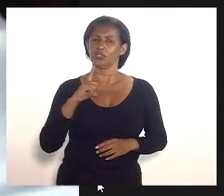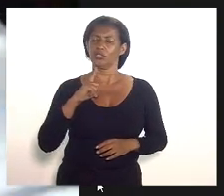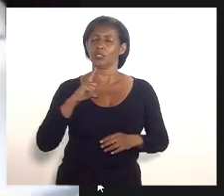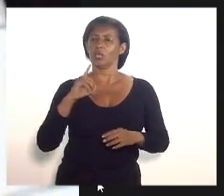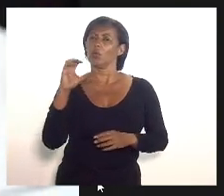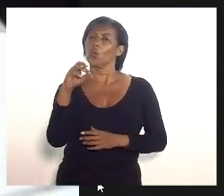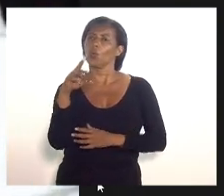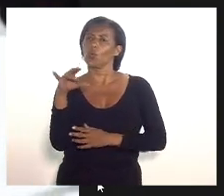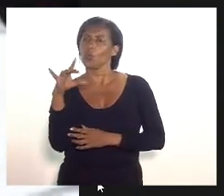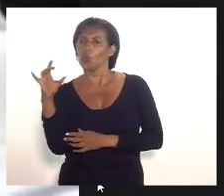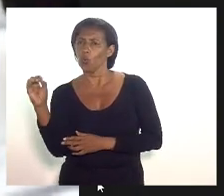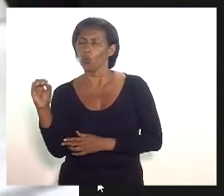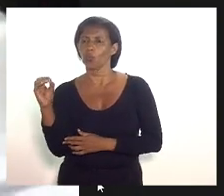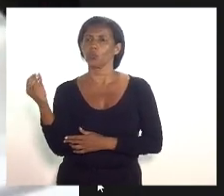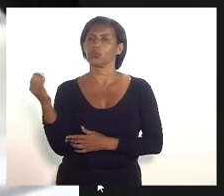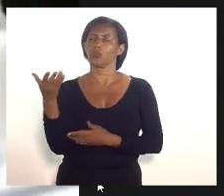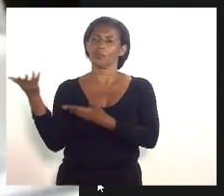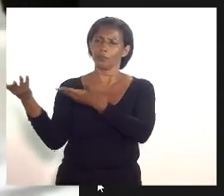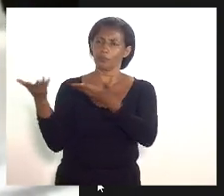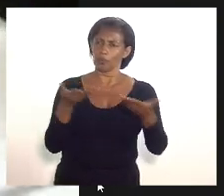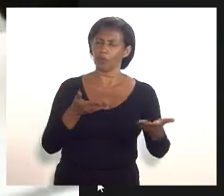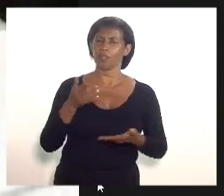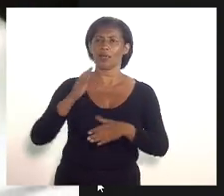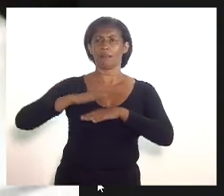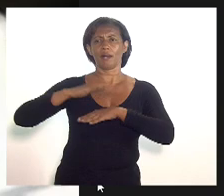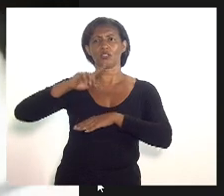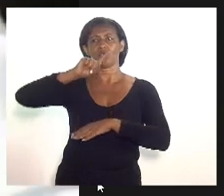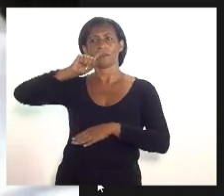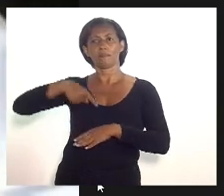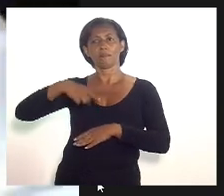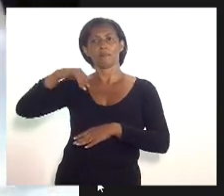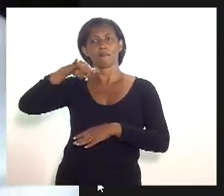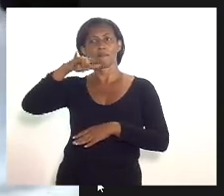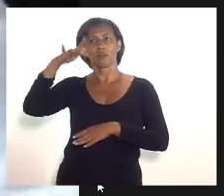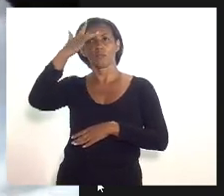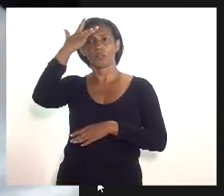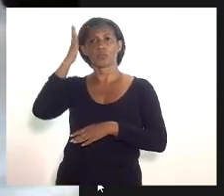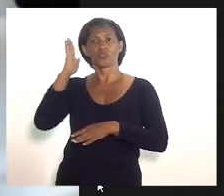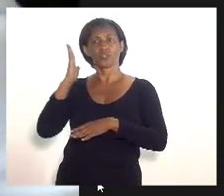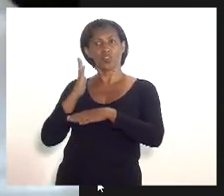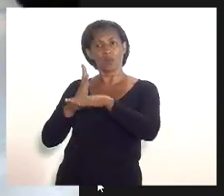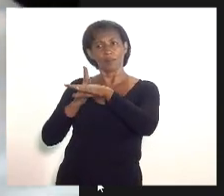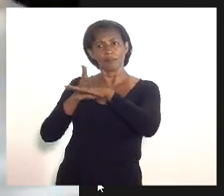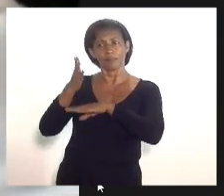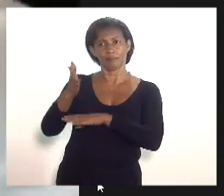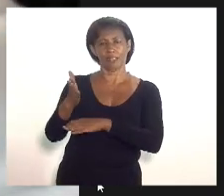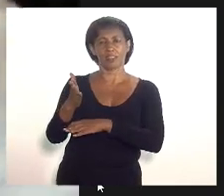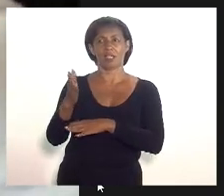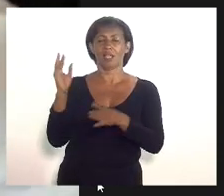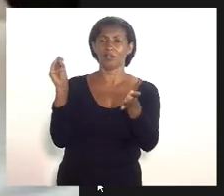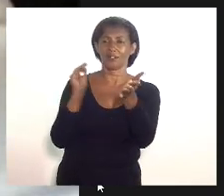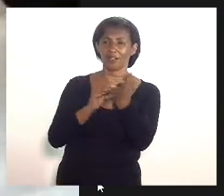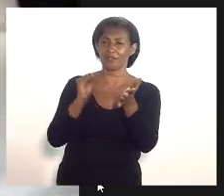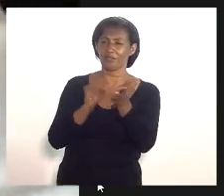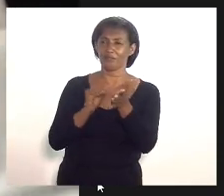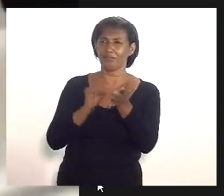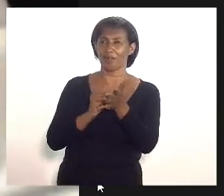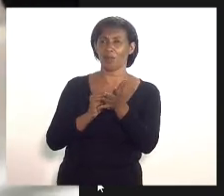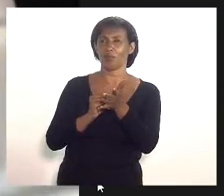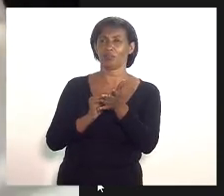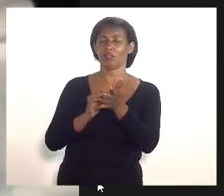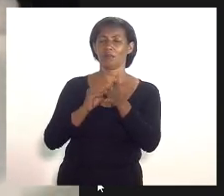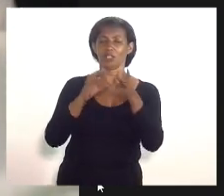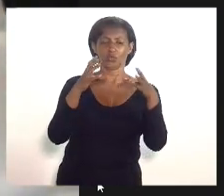nós já conseguimos chamar mais de mil pessoas mil concursados e agora ainda restam mais duas